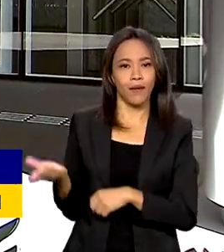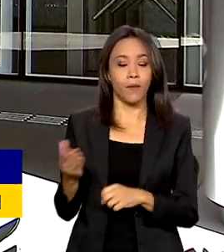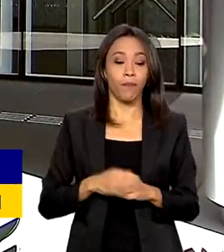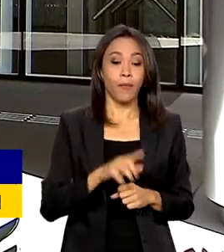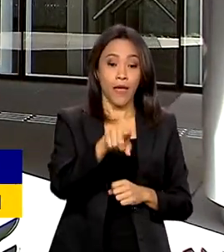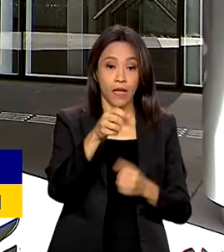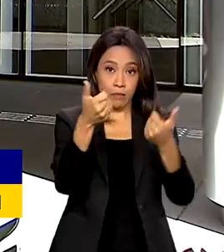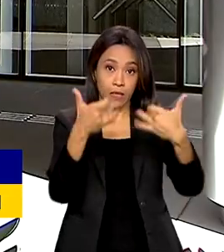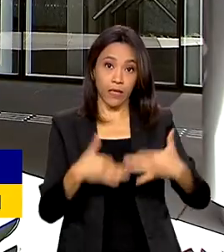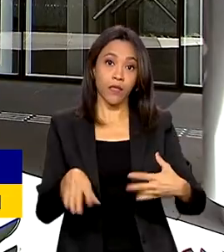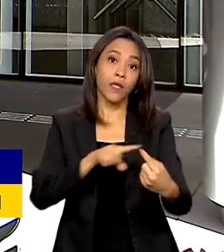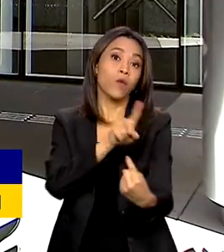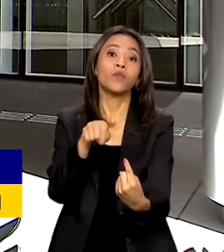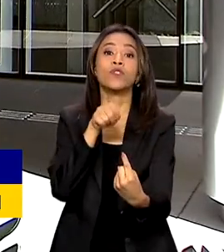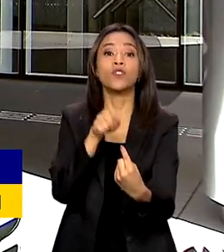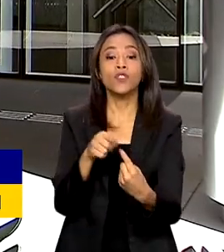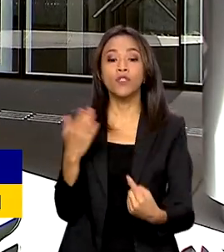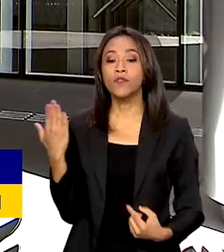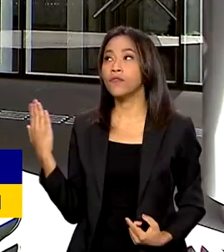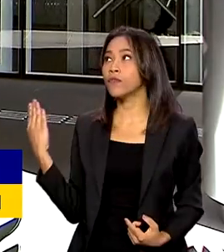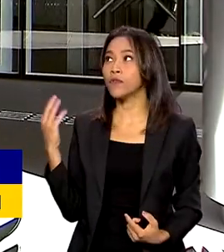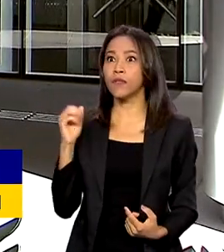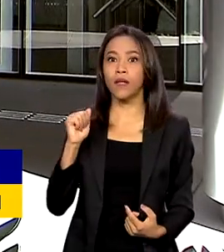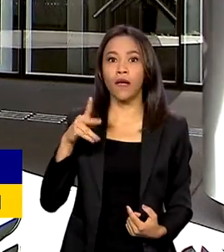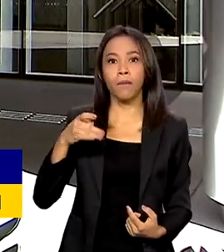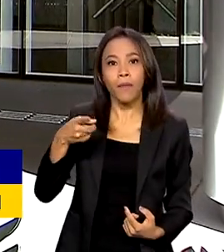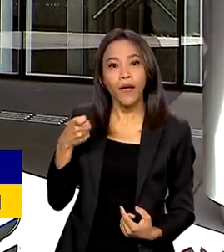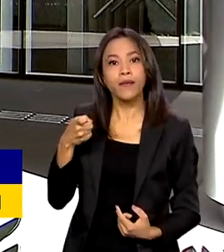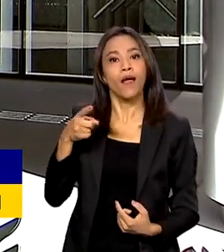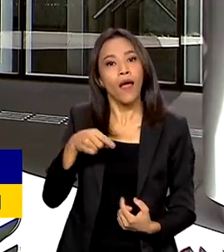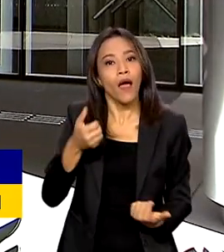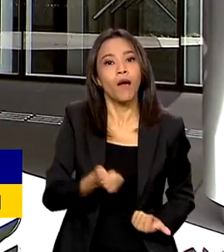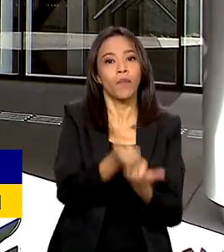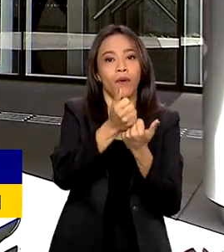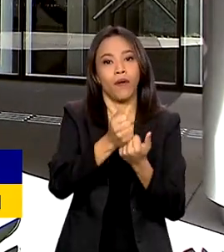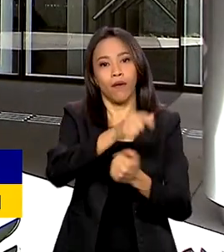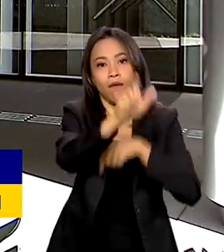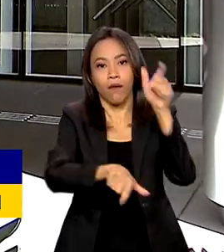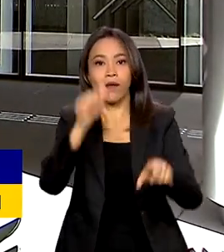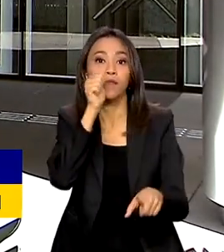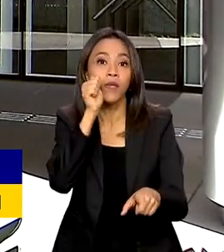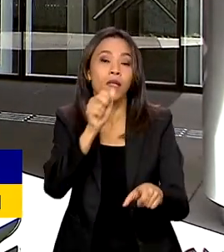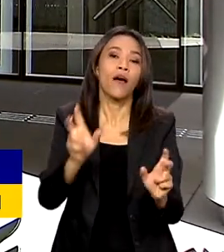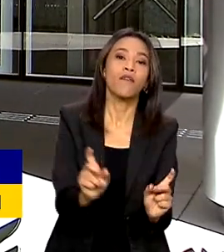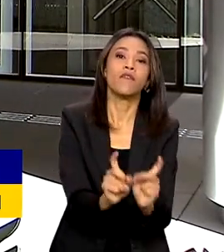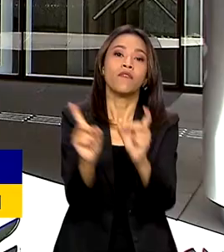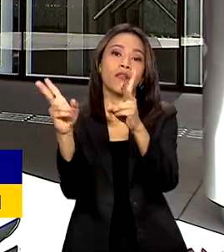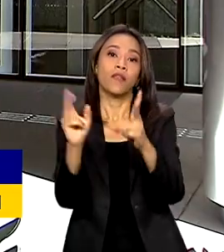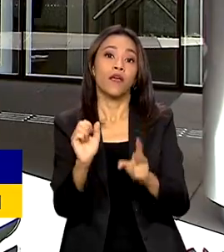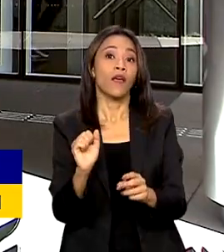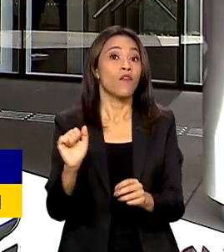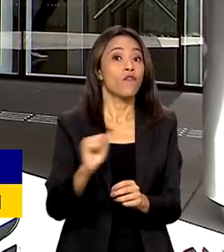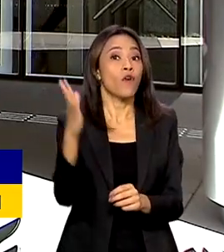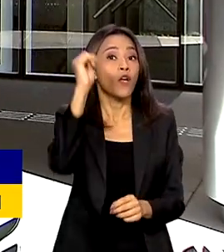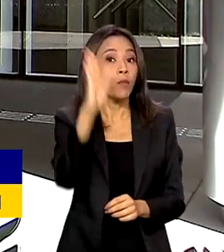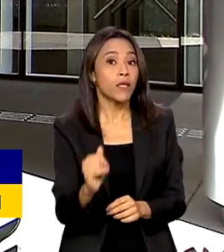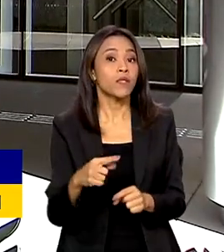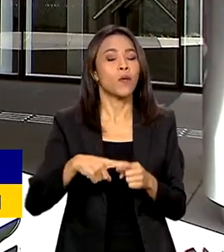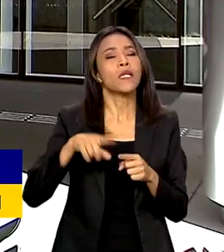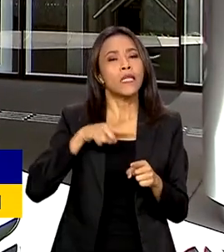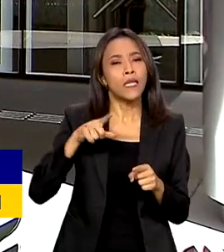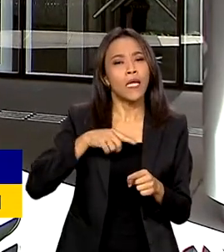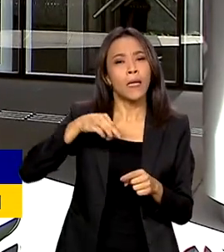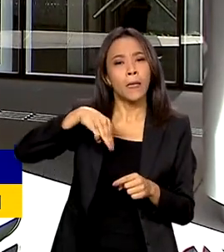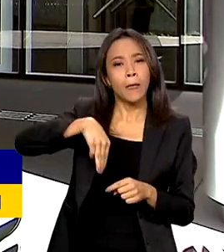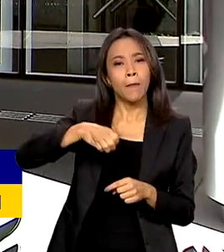ampliar a presença feminina no mercado internacional. Por isso, orientações e mentorias por meio